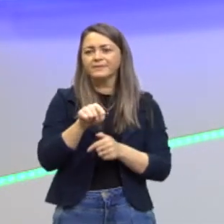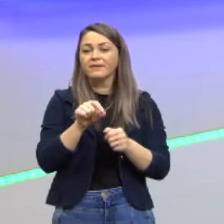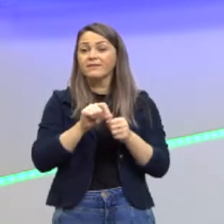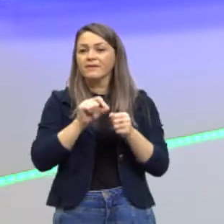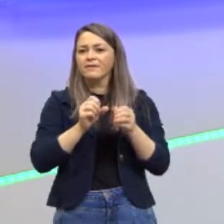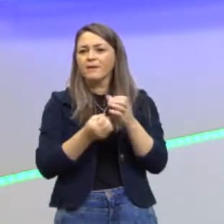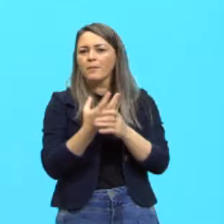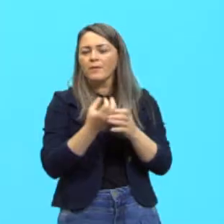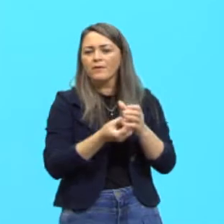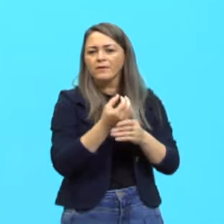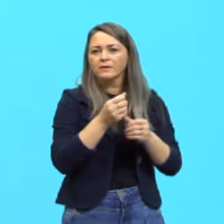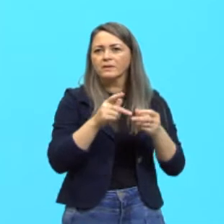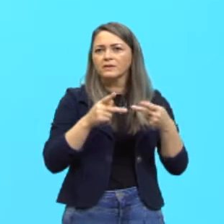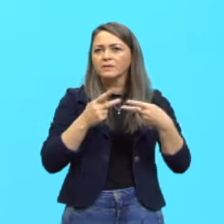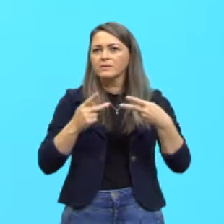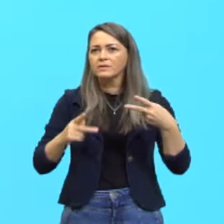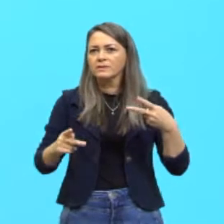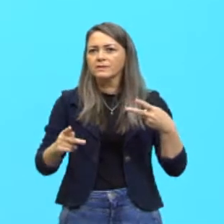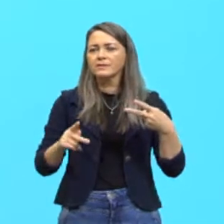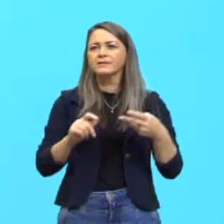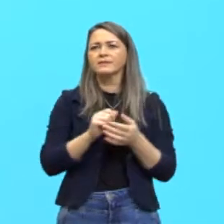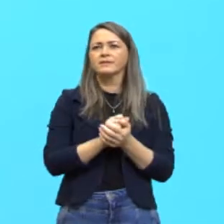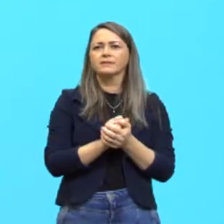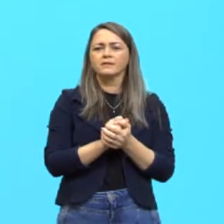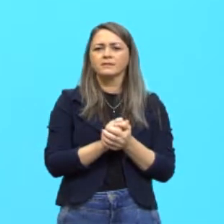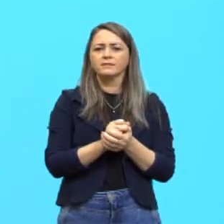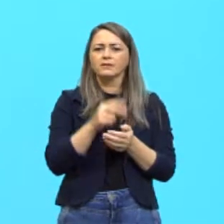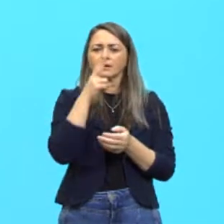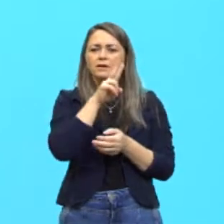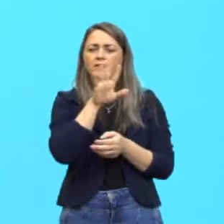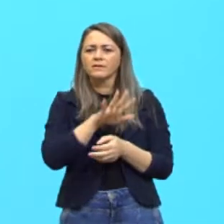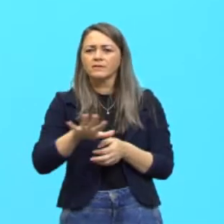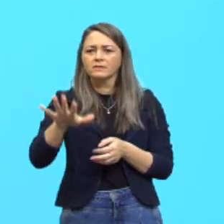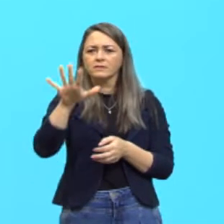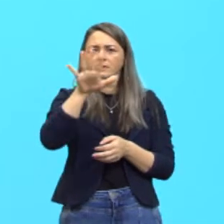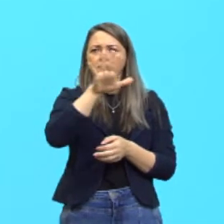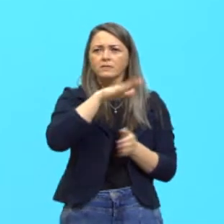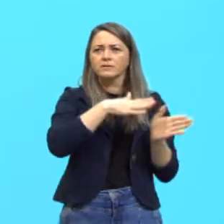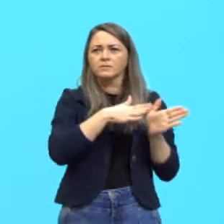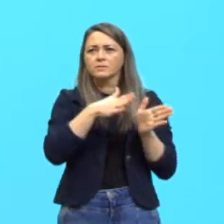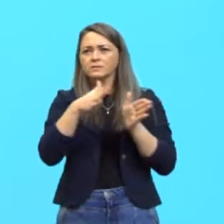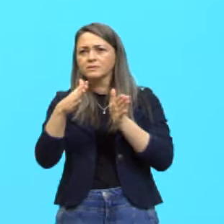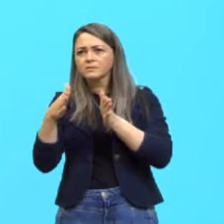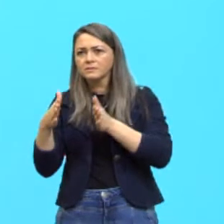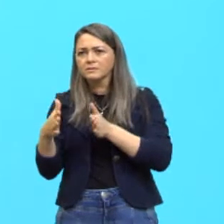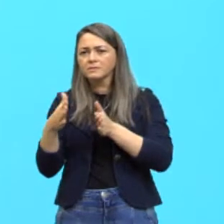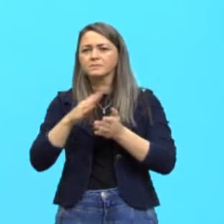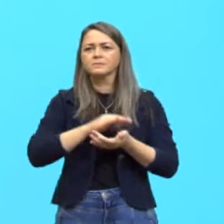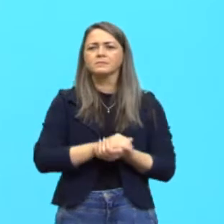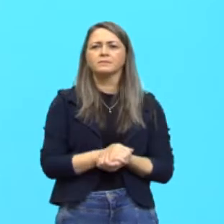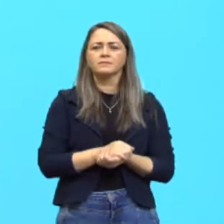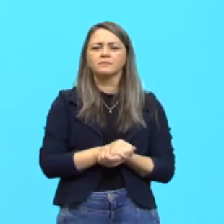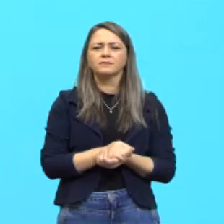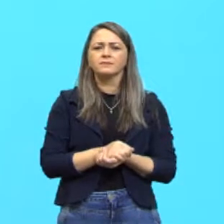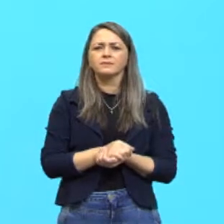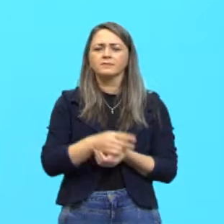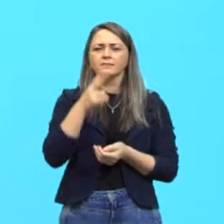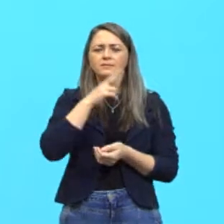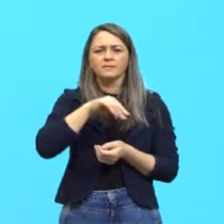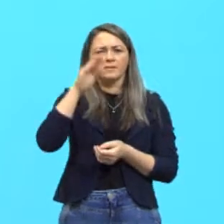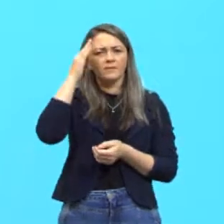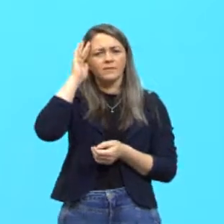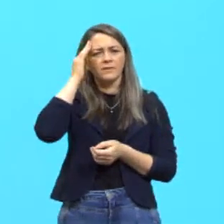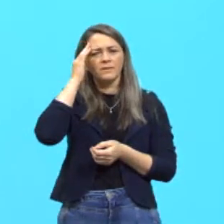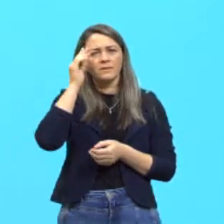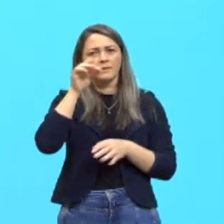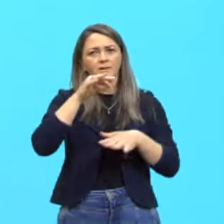Então, trazendo aqui uma visão geral desse processo, para vocês entenderem em mais